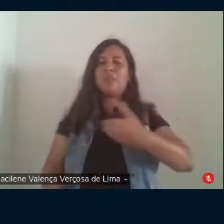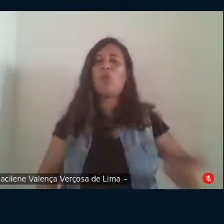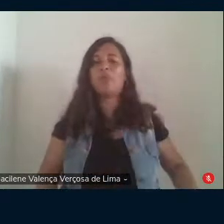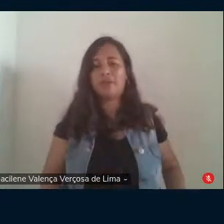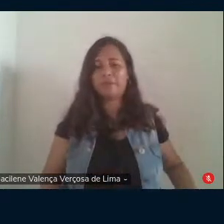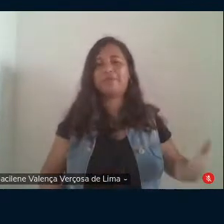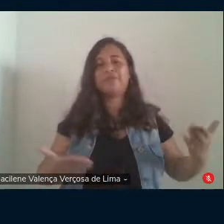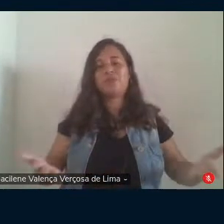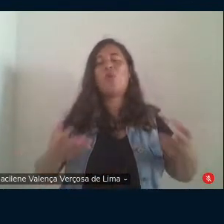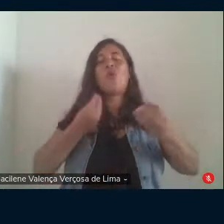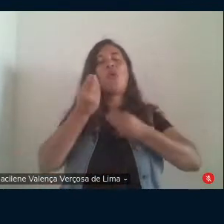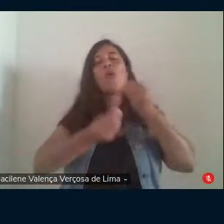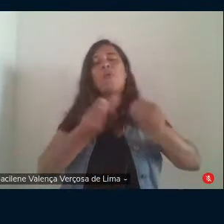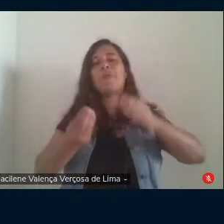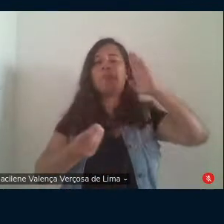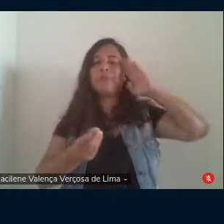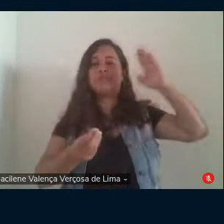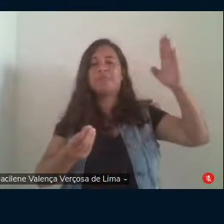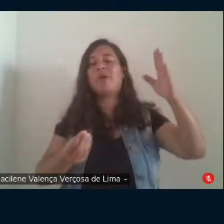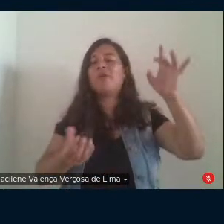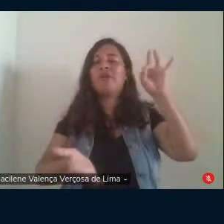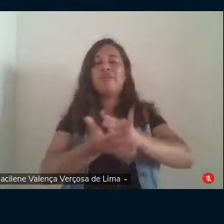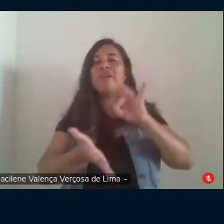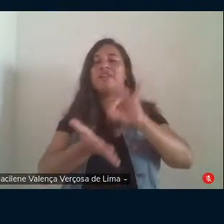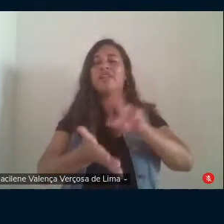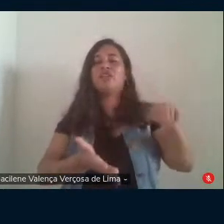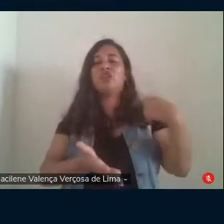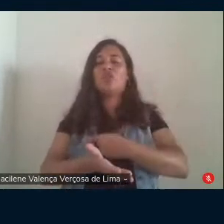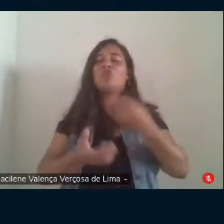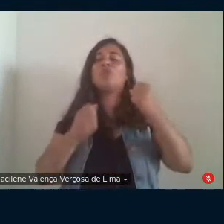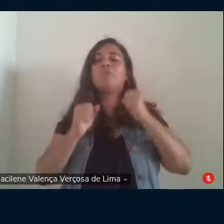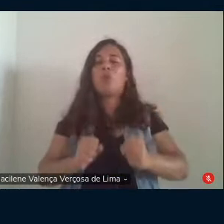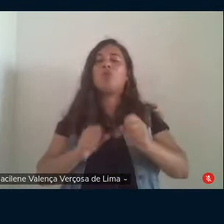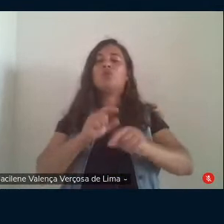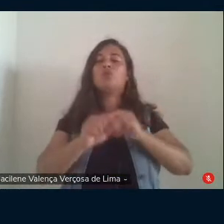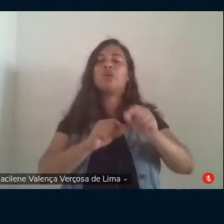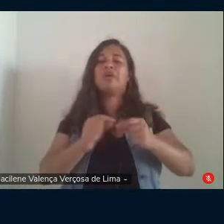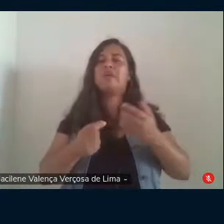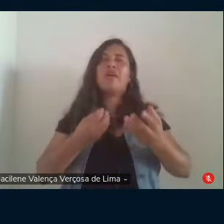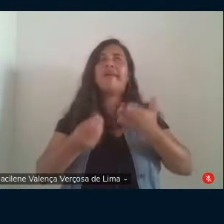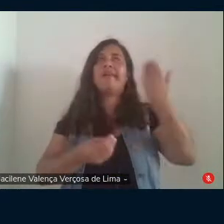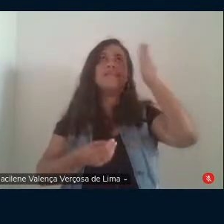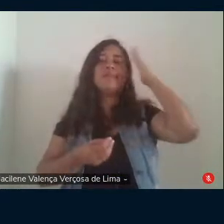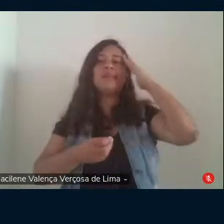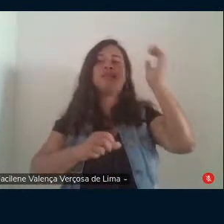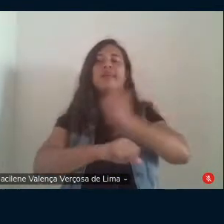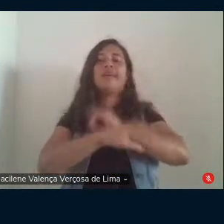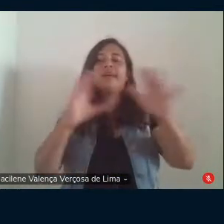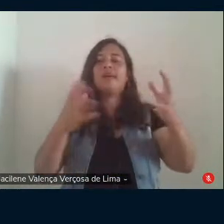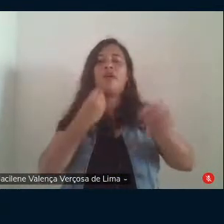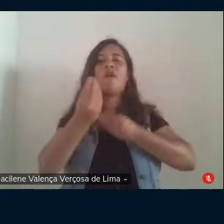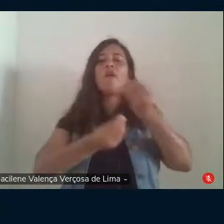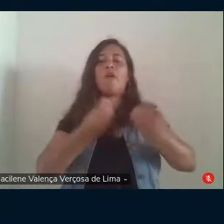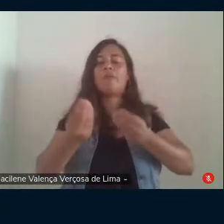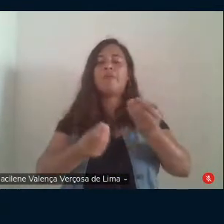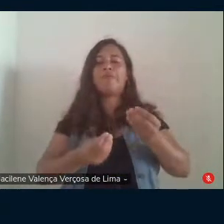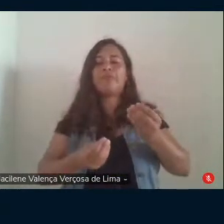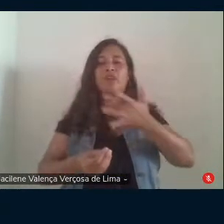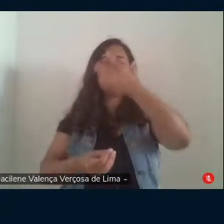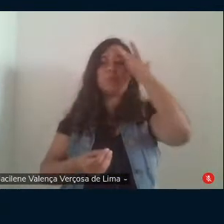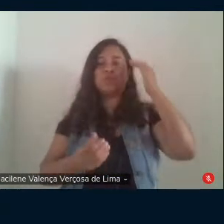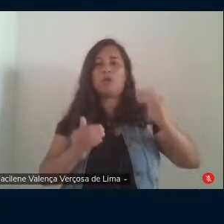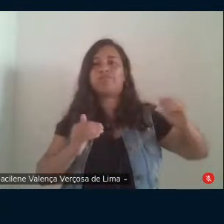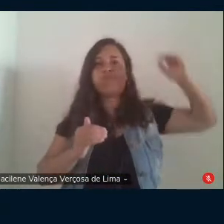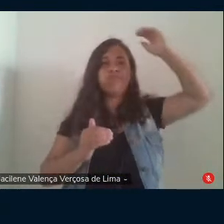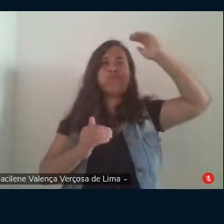está o principal fato a partir do qual podemos obter a senha para entender a mobilização das elites raivosas de sempre